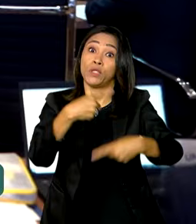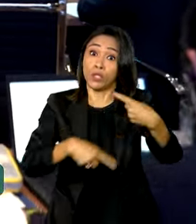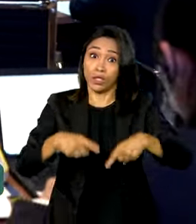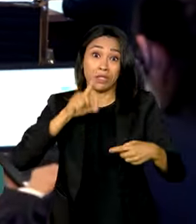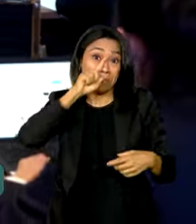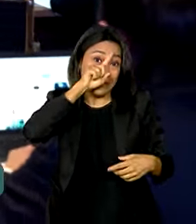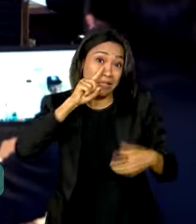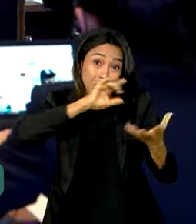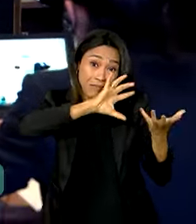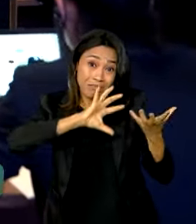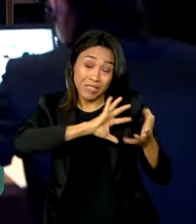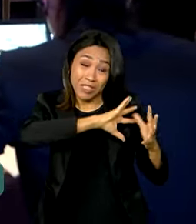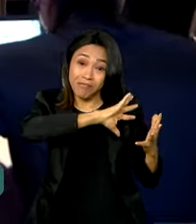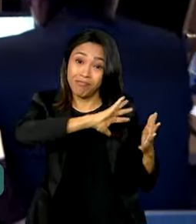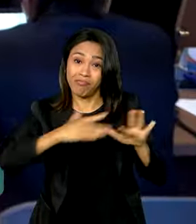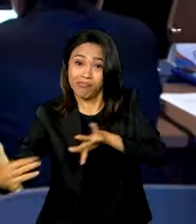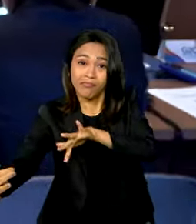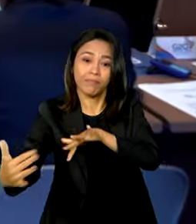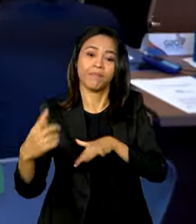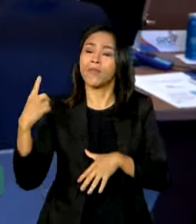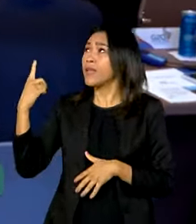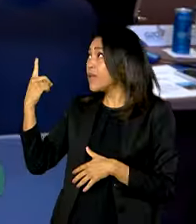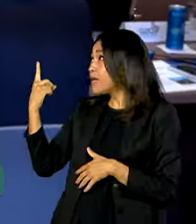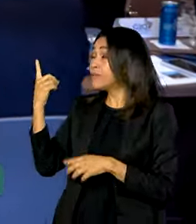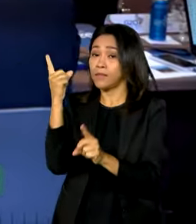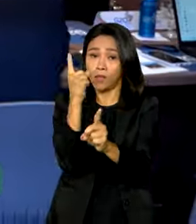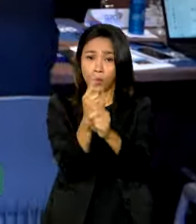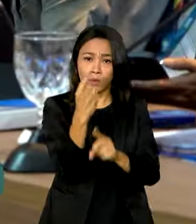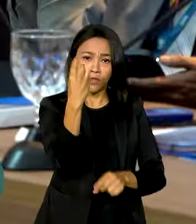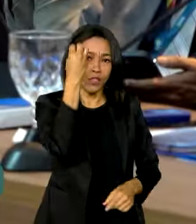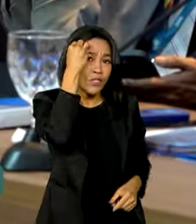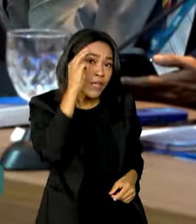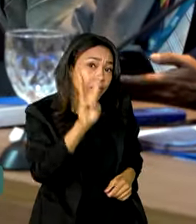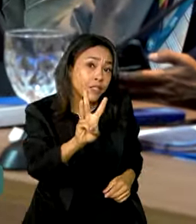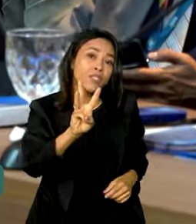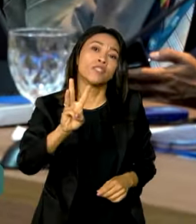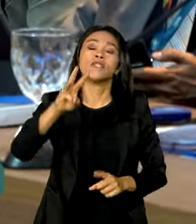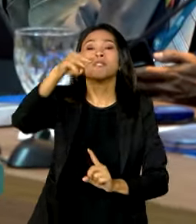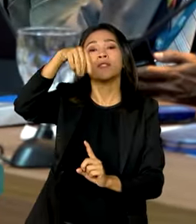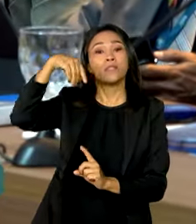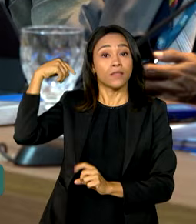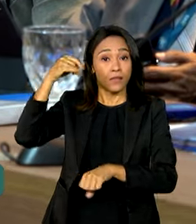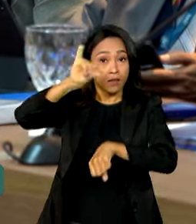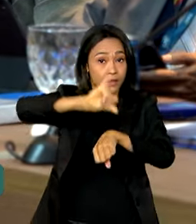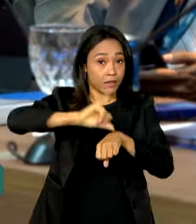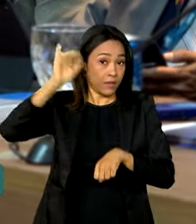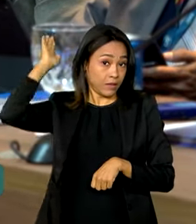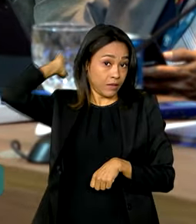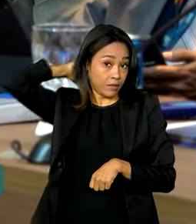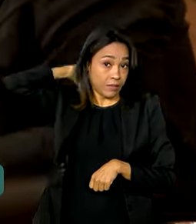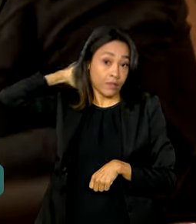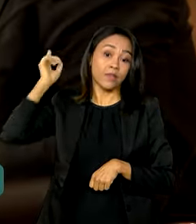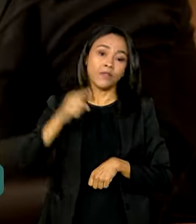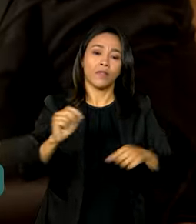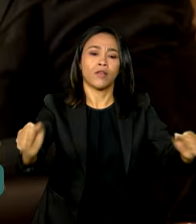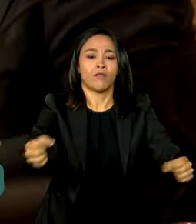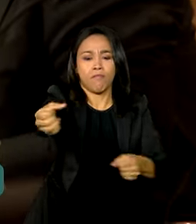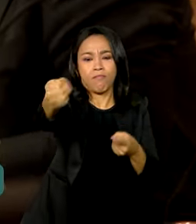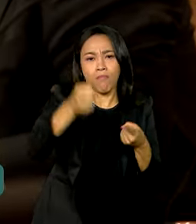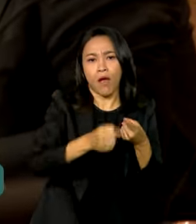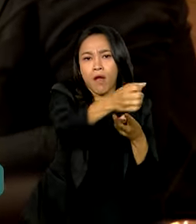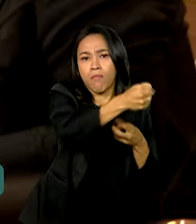Um encontro de três dias em Belém, no Pará, reuniu representantes dos países membros e